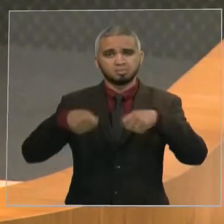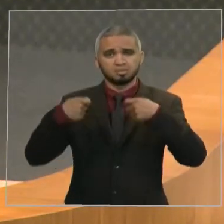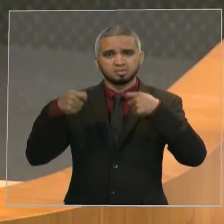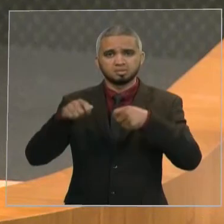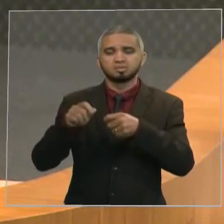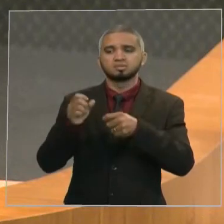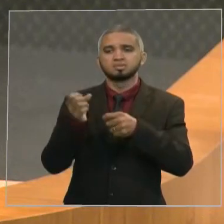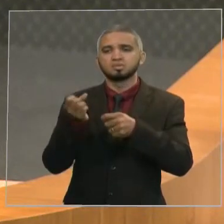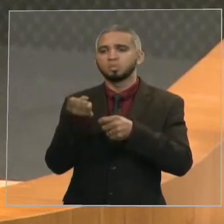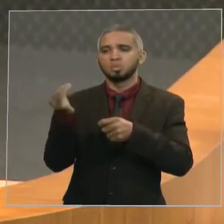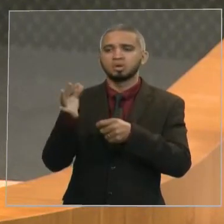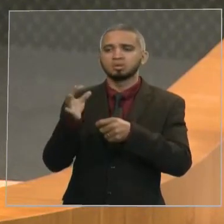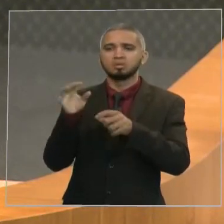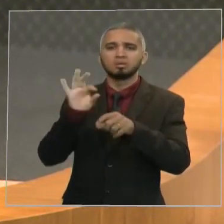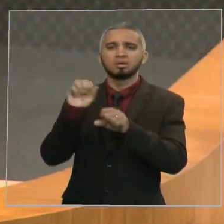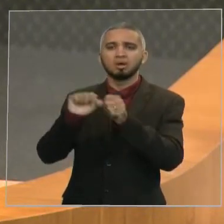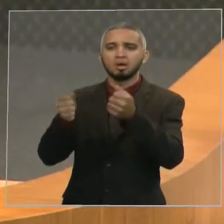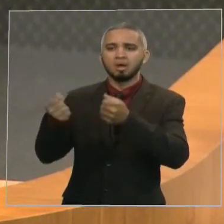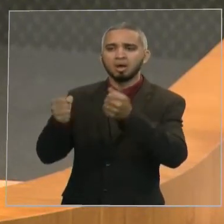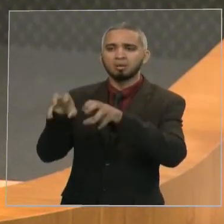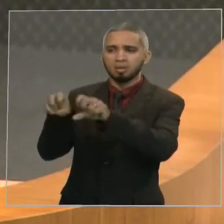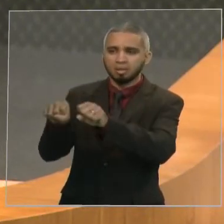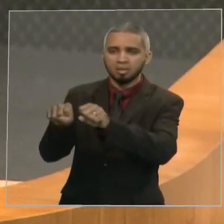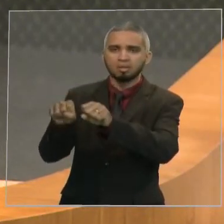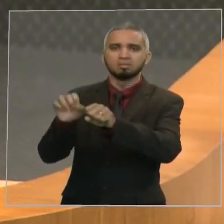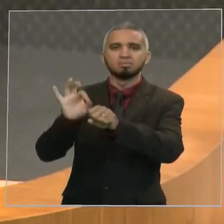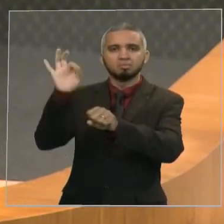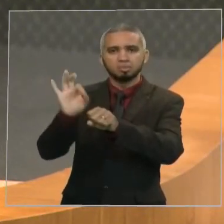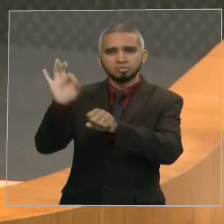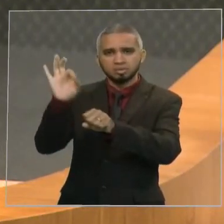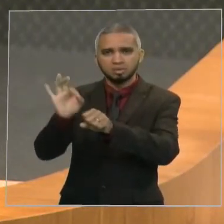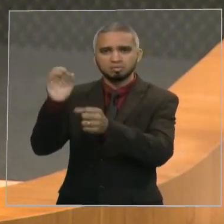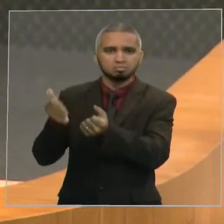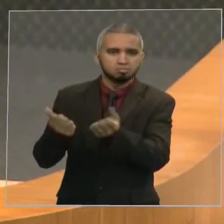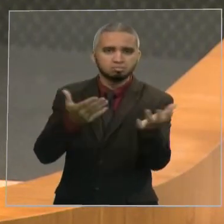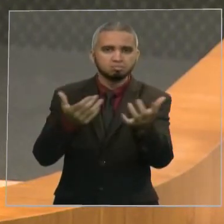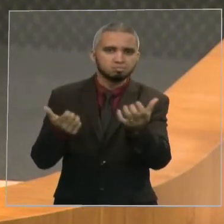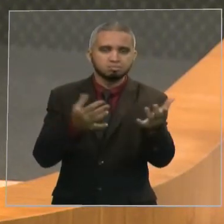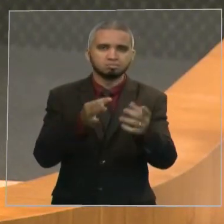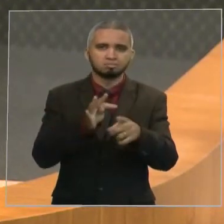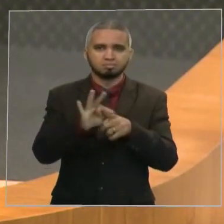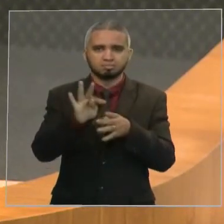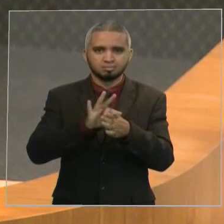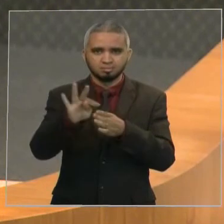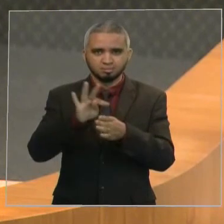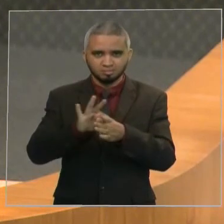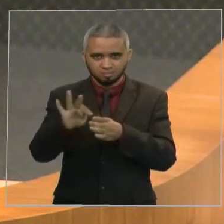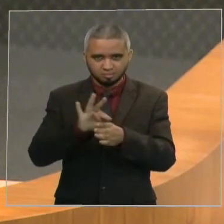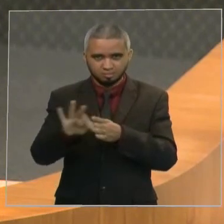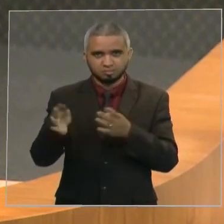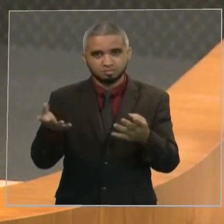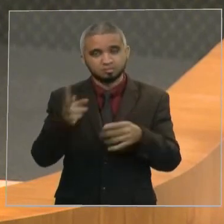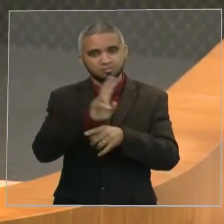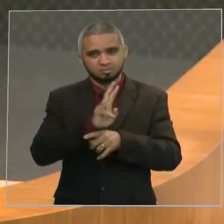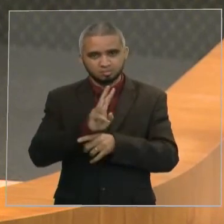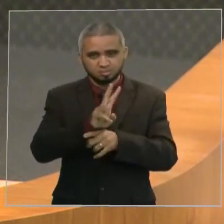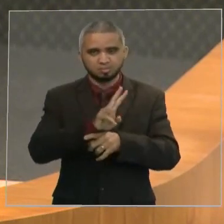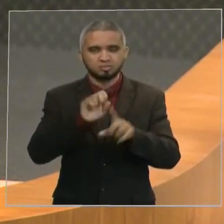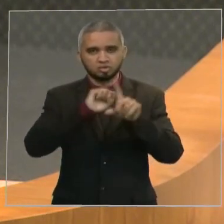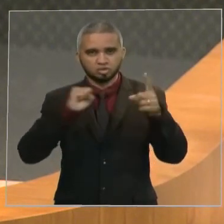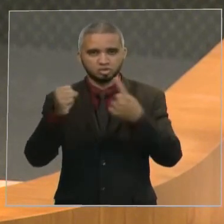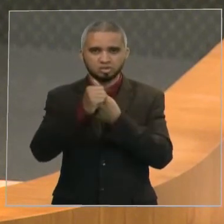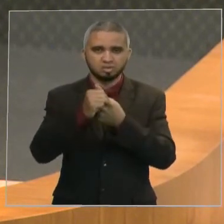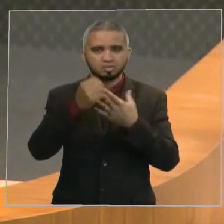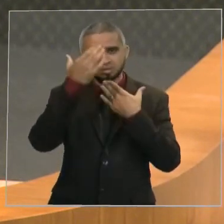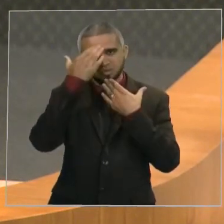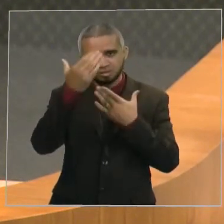representativas que necessitam de transportes para desenvolver o papel do Estado, que é de proteção da nossa sociedade. Então, eu quero agradecer imensamente